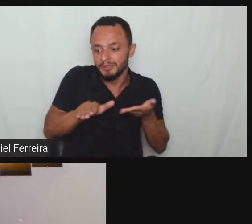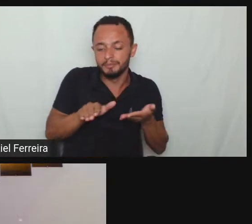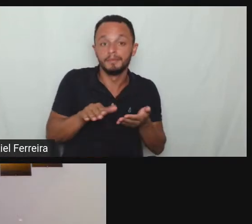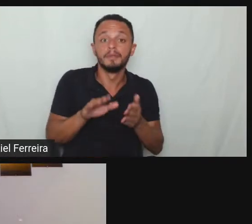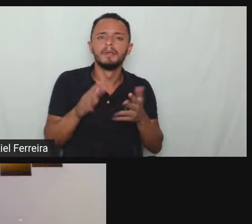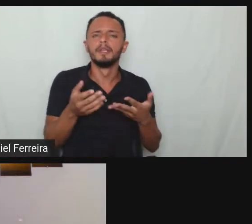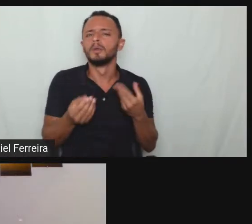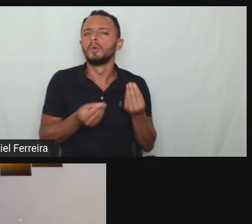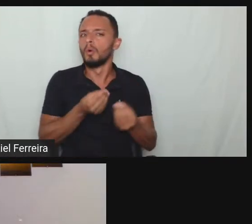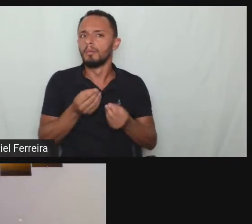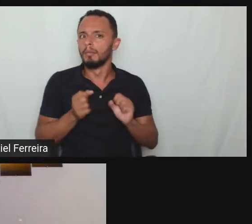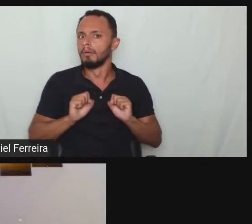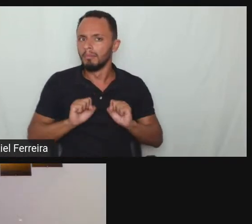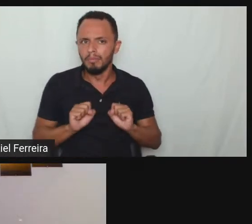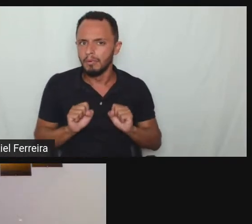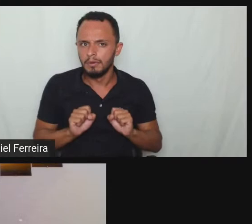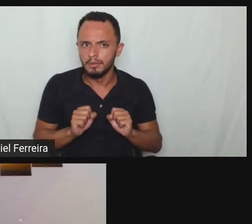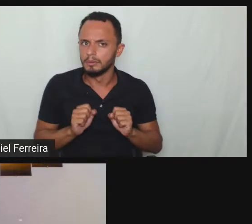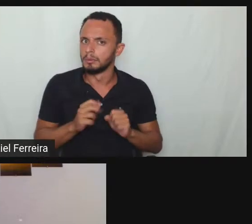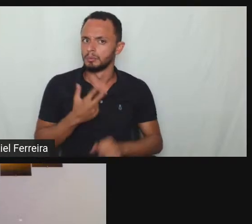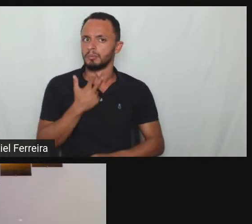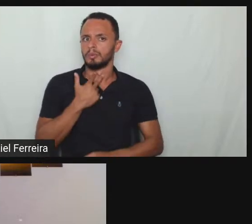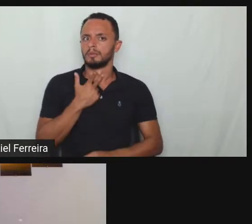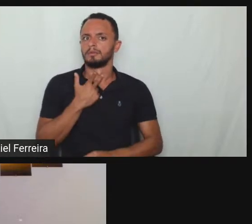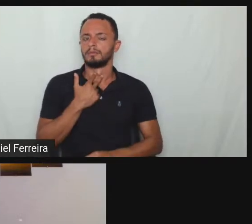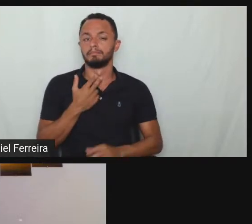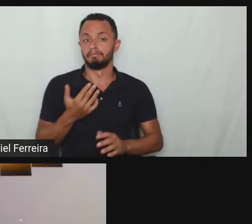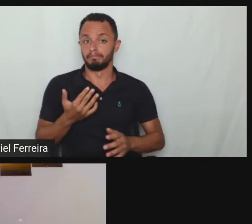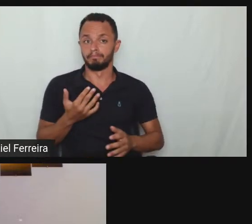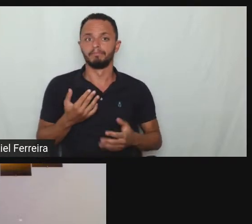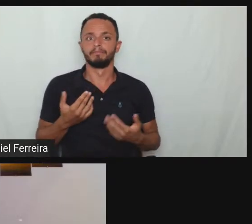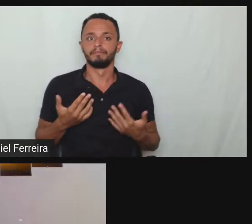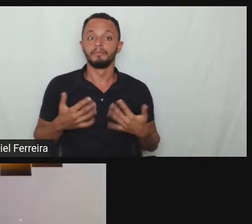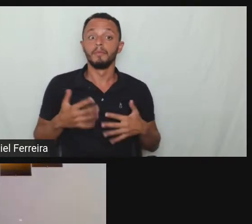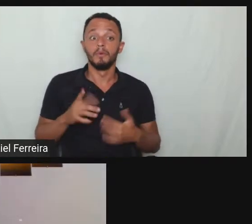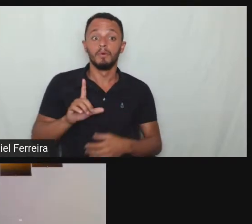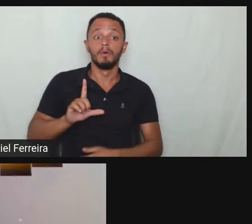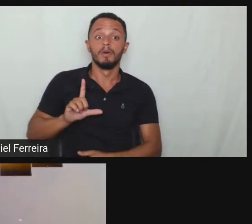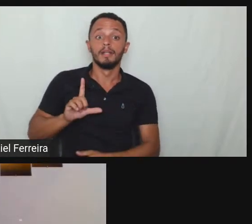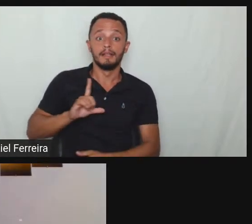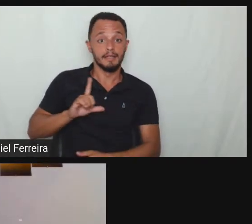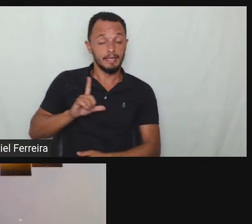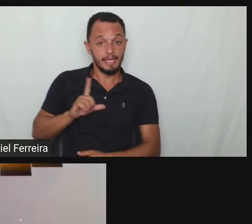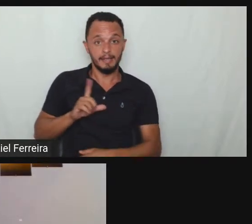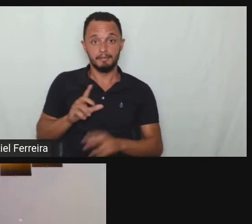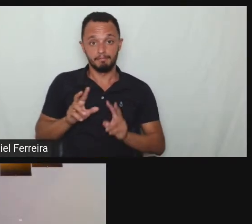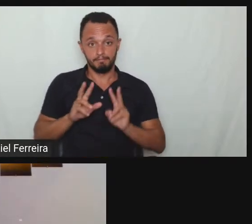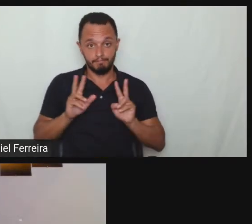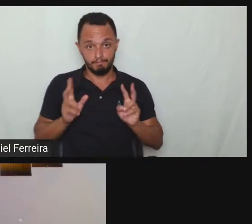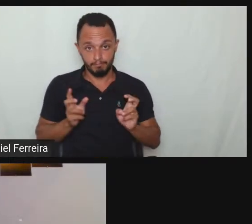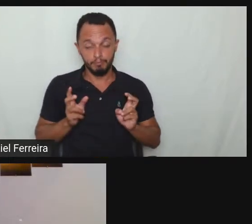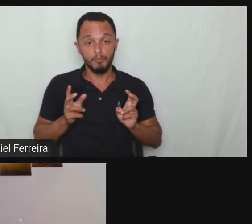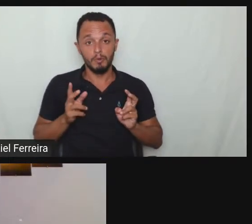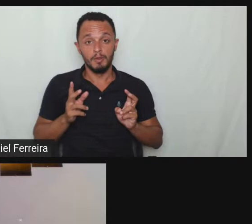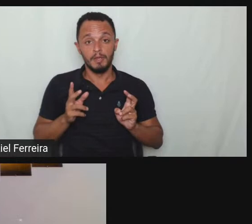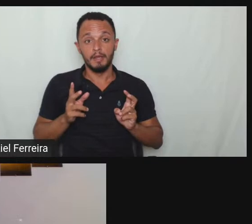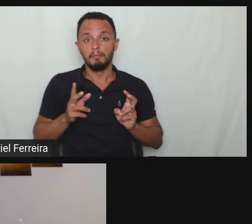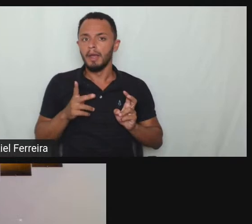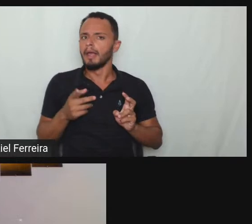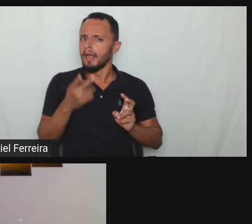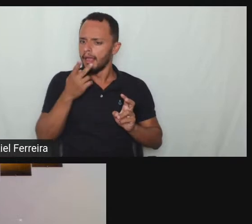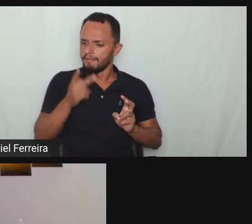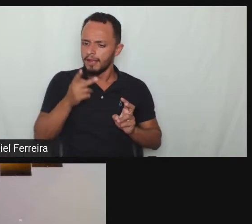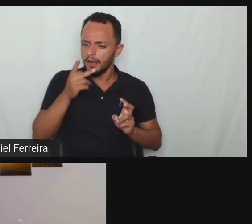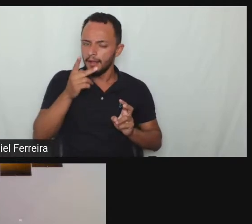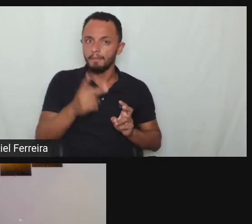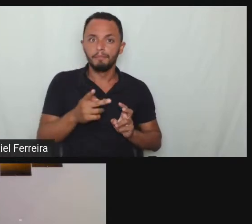aula né então vamos aprender ó ele está com uma situação que muita gente desconhece tá que a possibilidade da pessoa com deficiência trabalhar